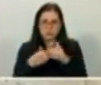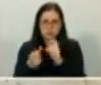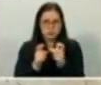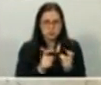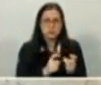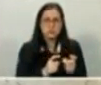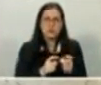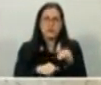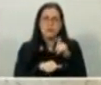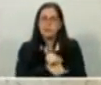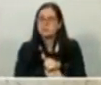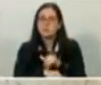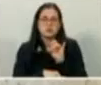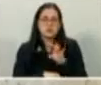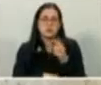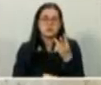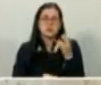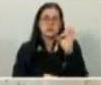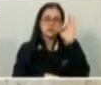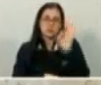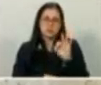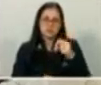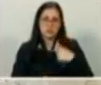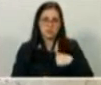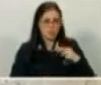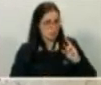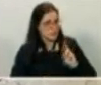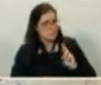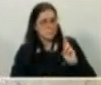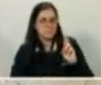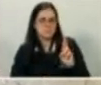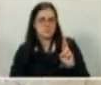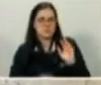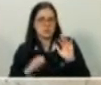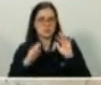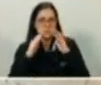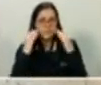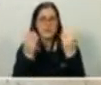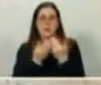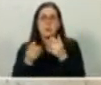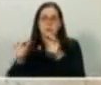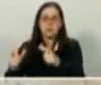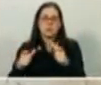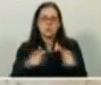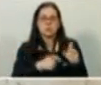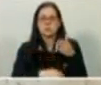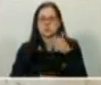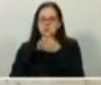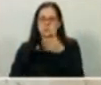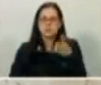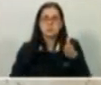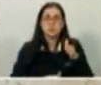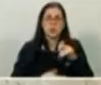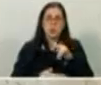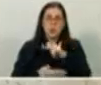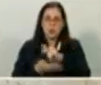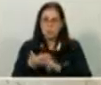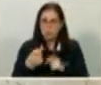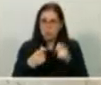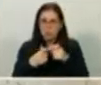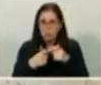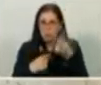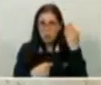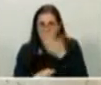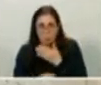representando a Câmara oficialmente em outros locais. Não foram faltas nem por atestado médico e nem,